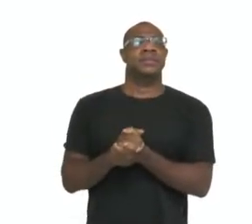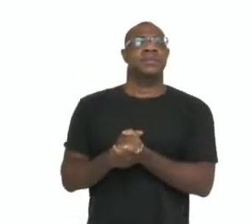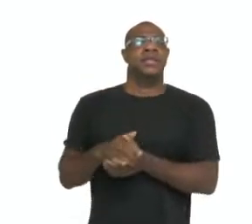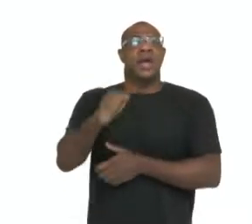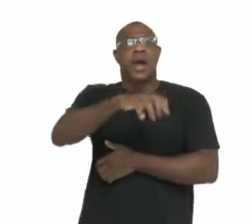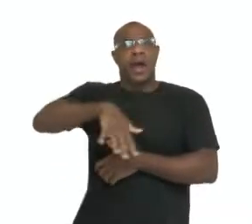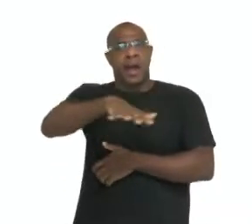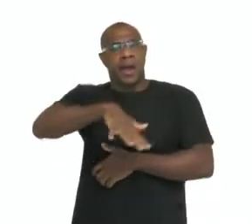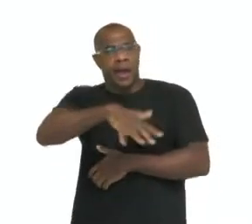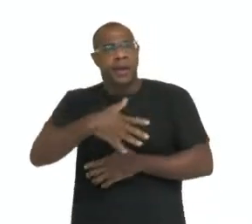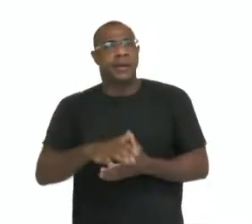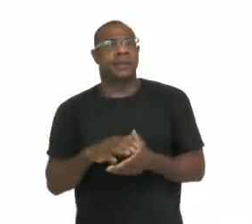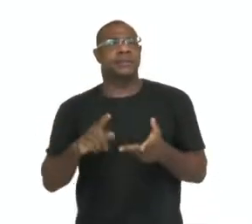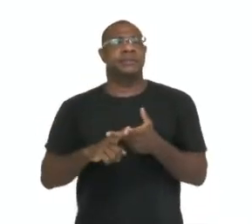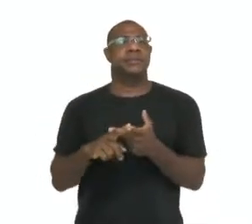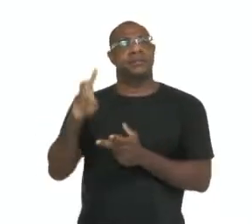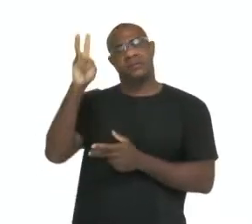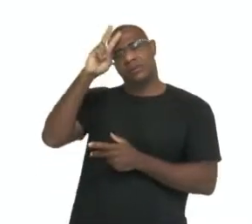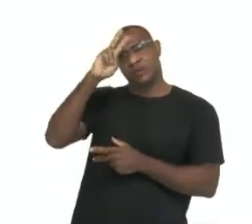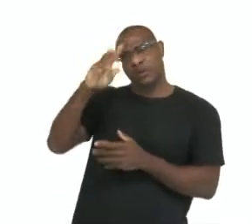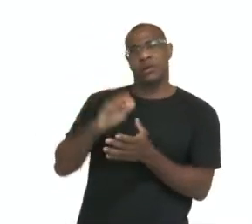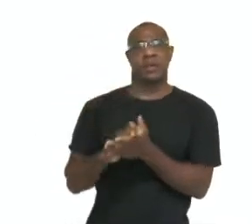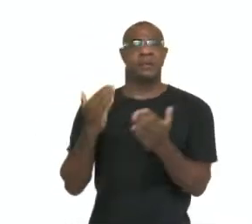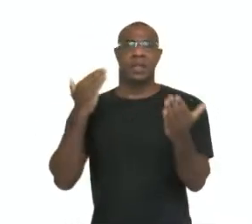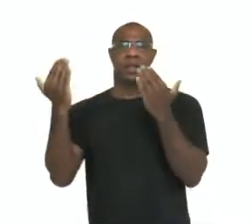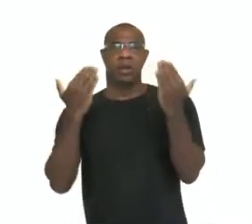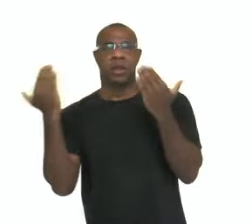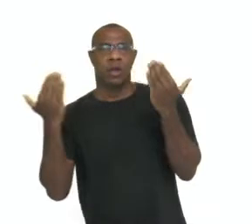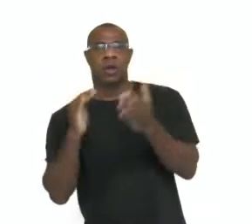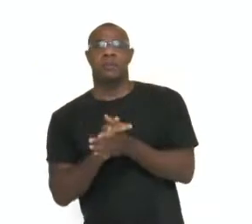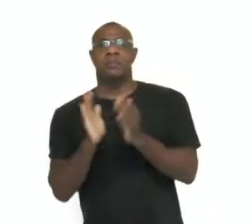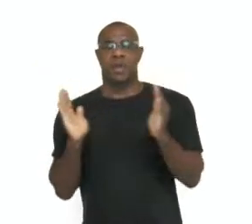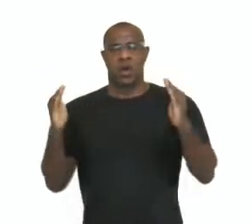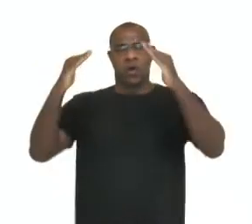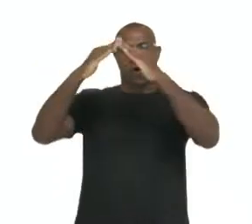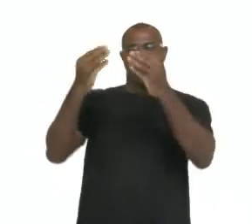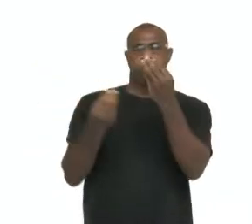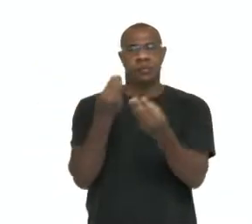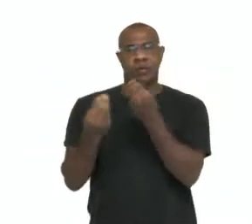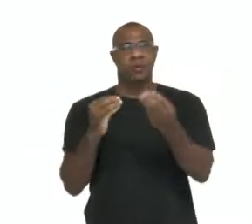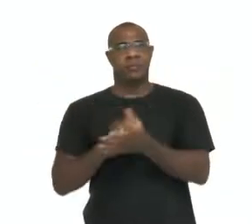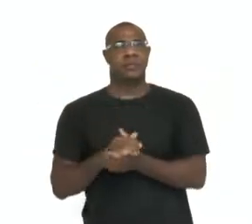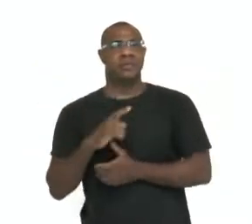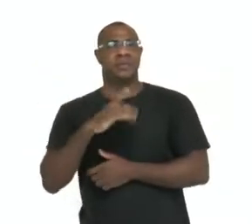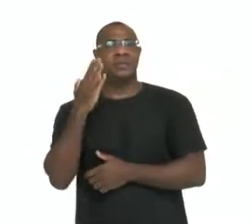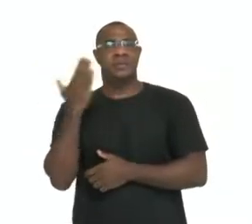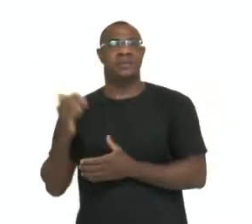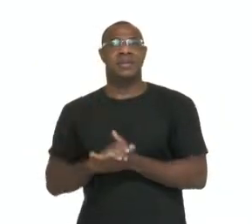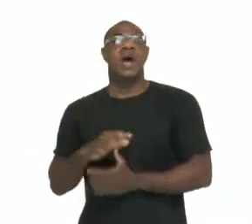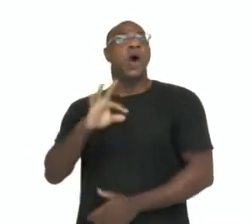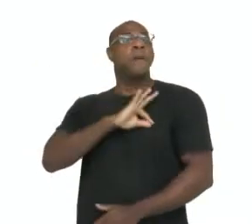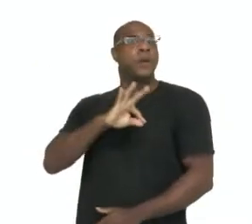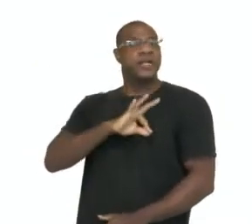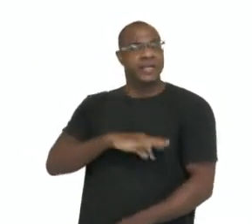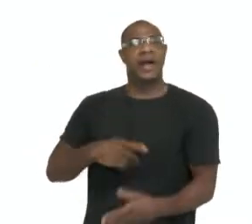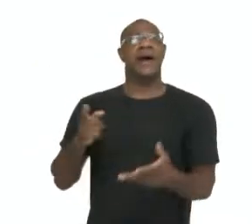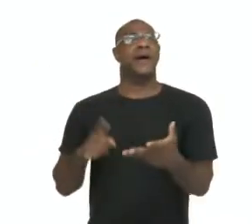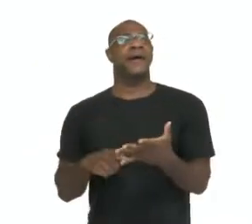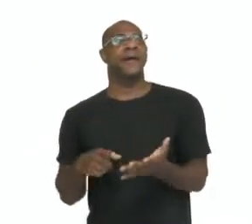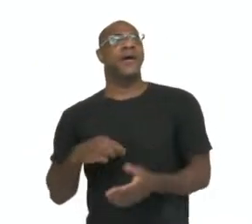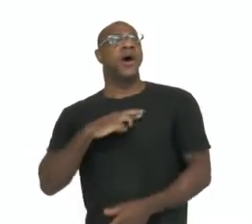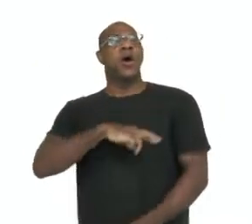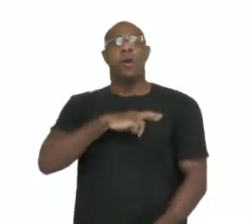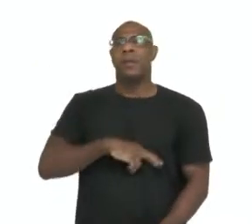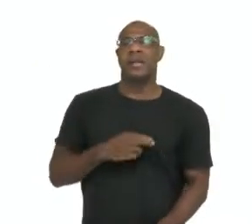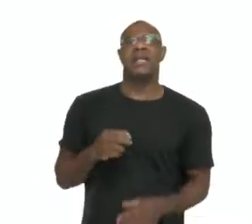histórico, psicológico, gótico. Há quem admire e goste muito desse aqui, do romance policial, do romance